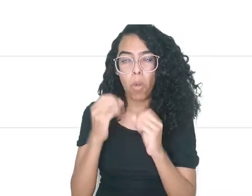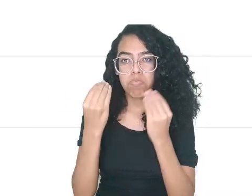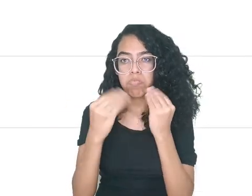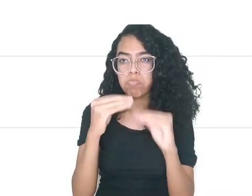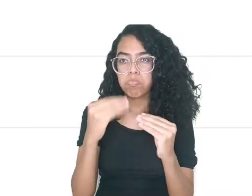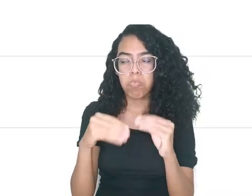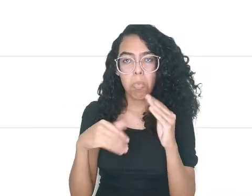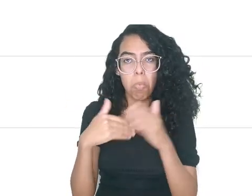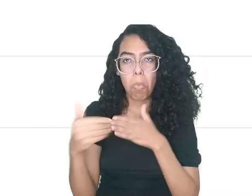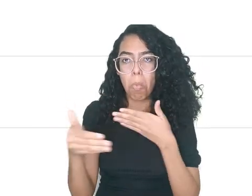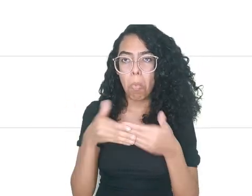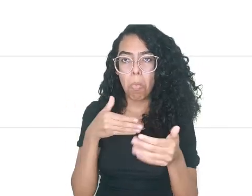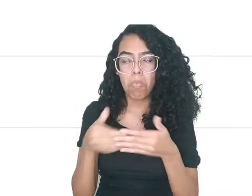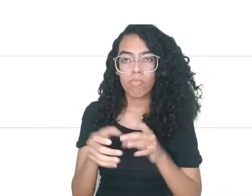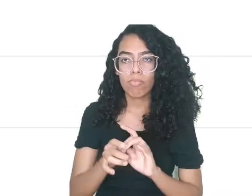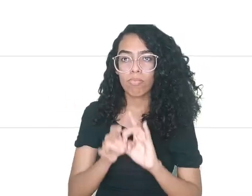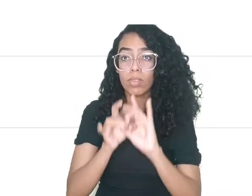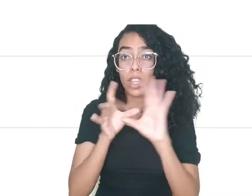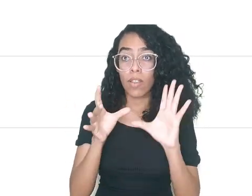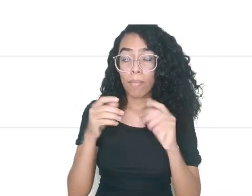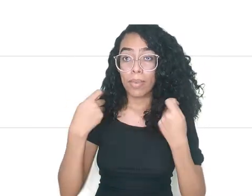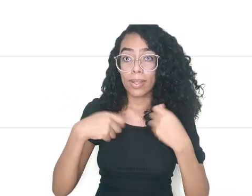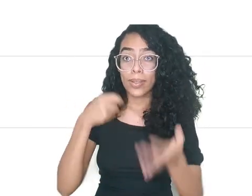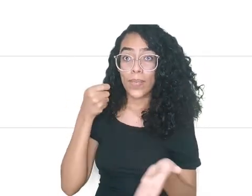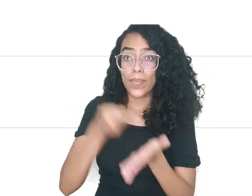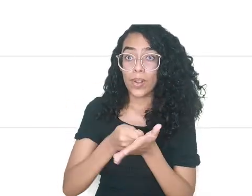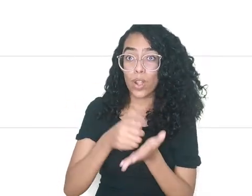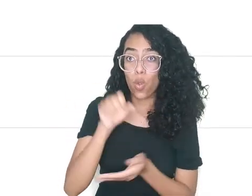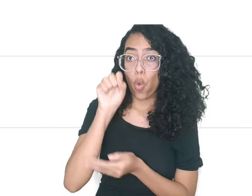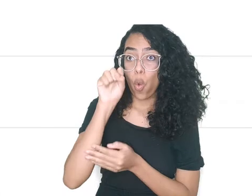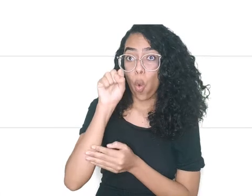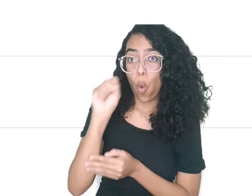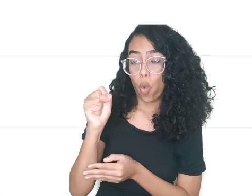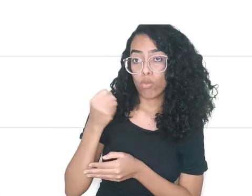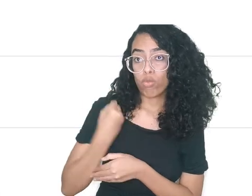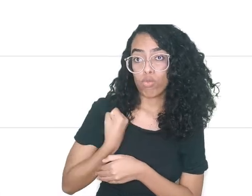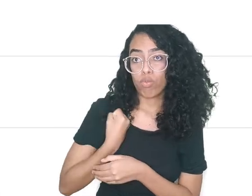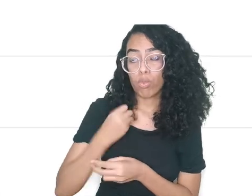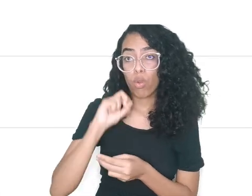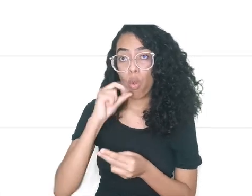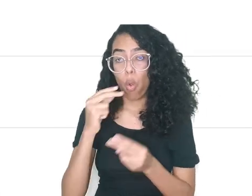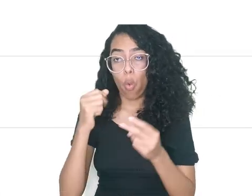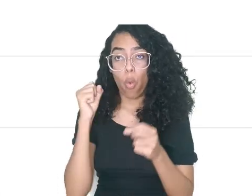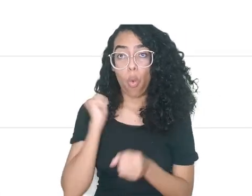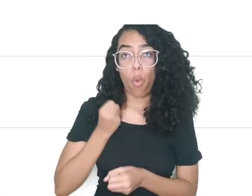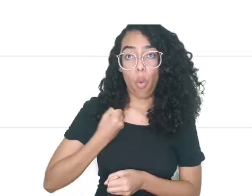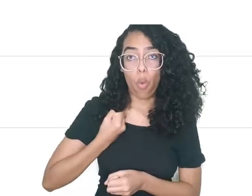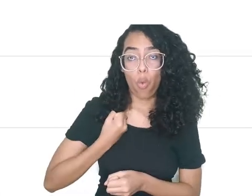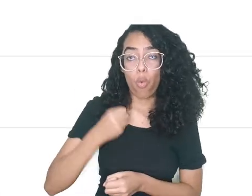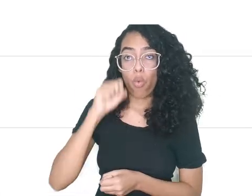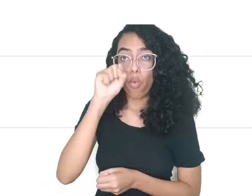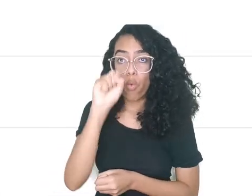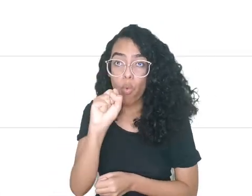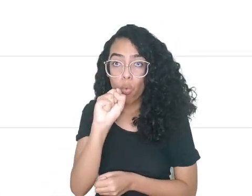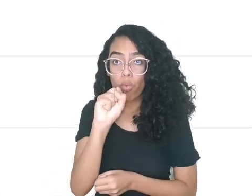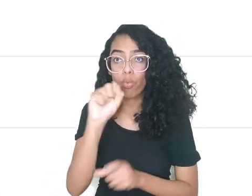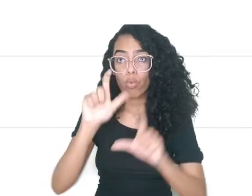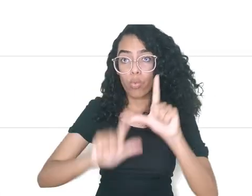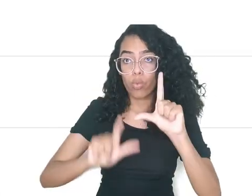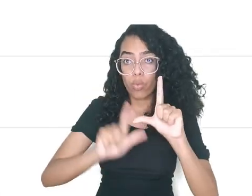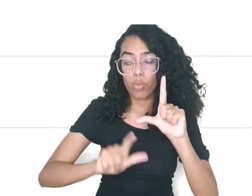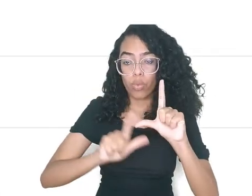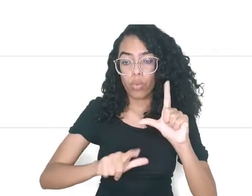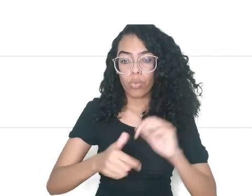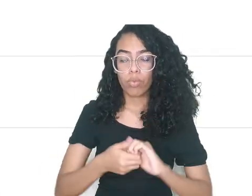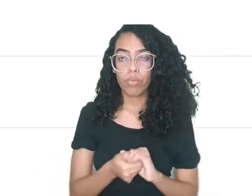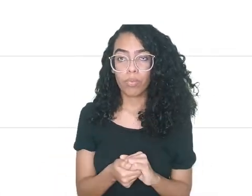pessoal, e são necessários oito caracteres no mínimo, ou seja, oito letras ou oito números. Não é necessário nenhum símbolo, porém, se você